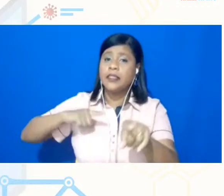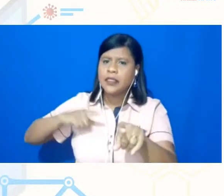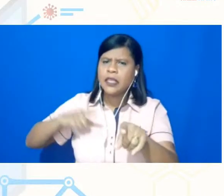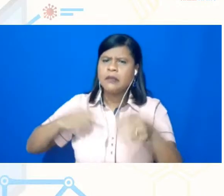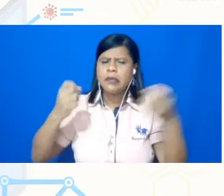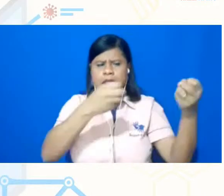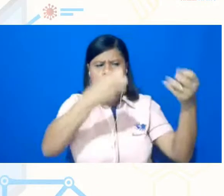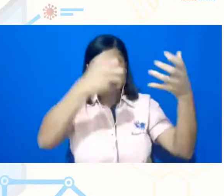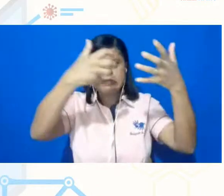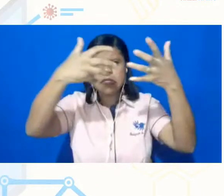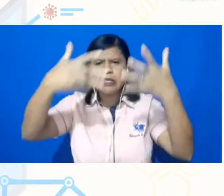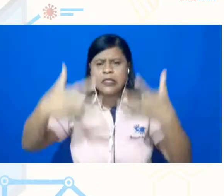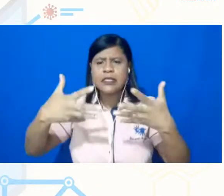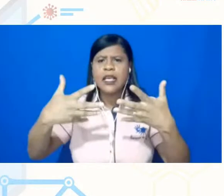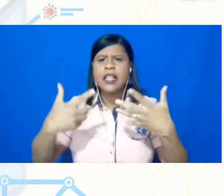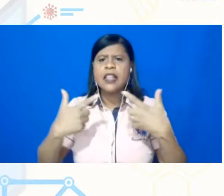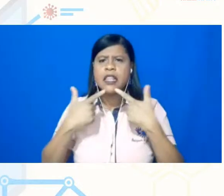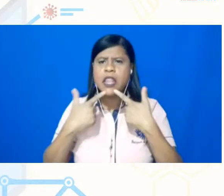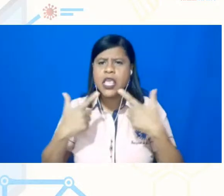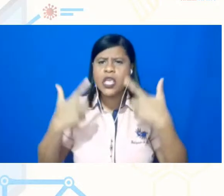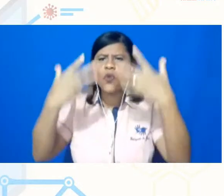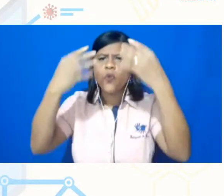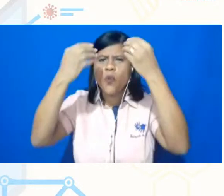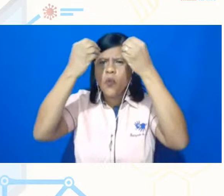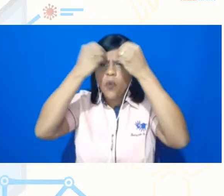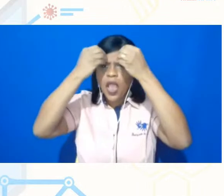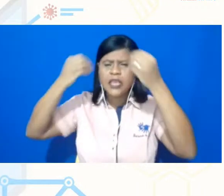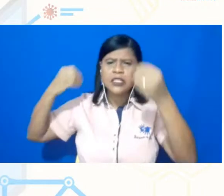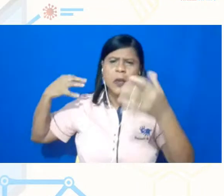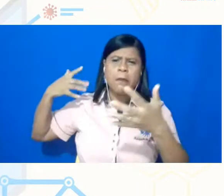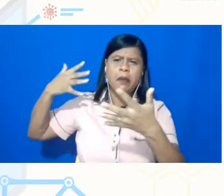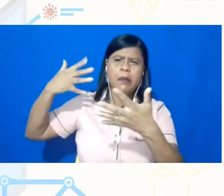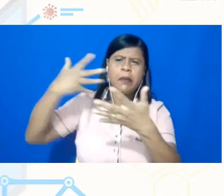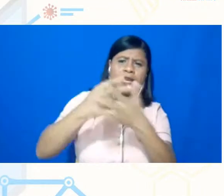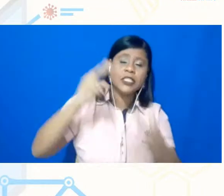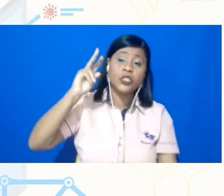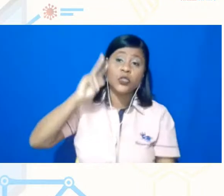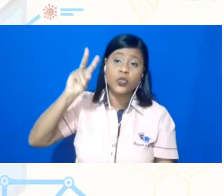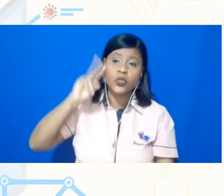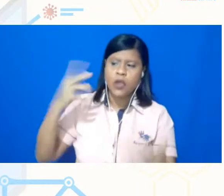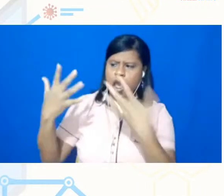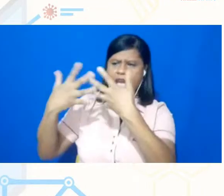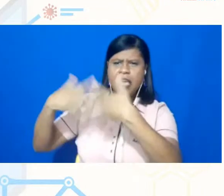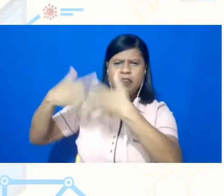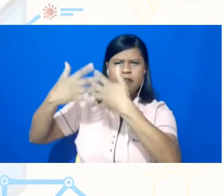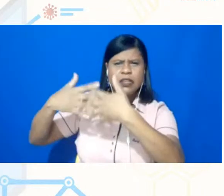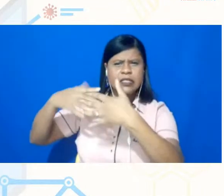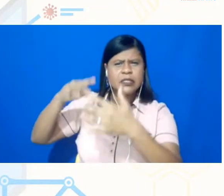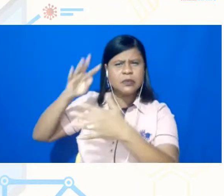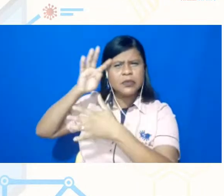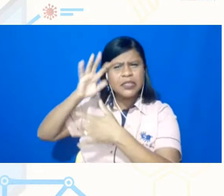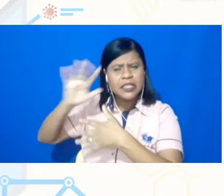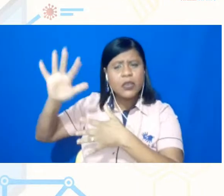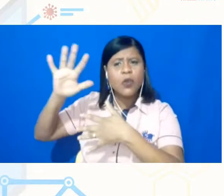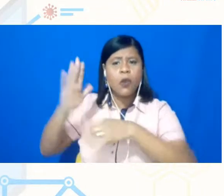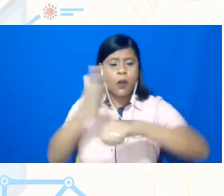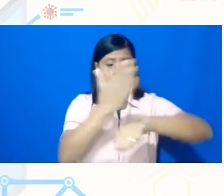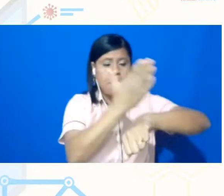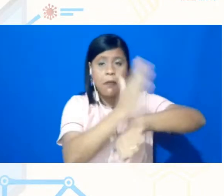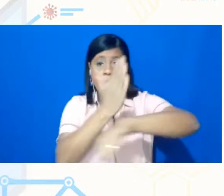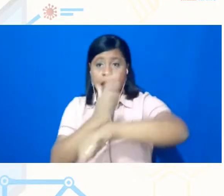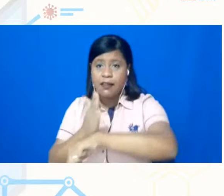linguagens, histórias, reflexões teóricas, questões práticas, né,